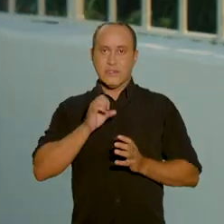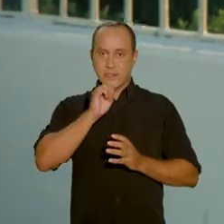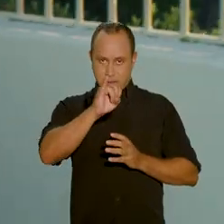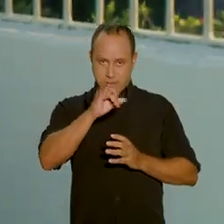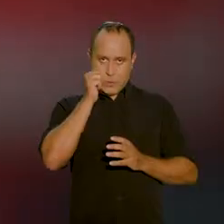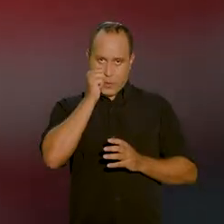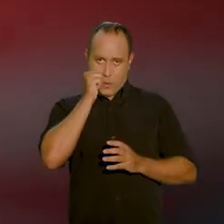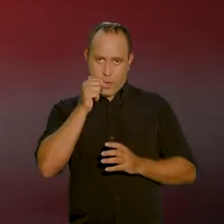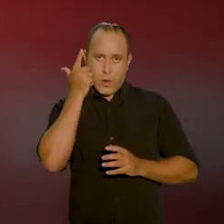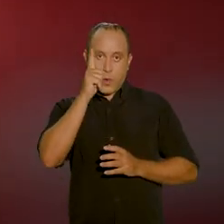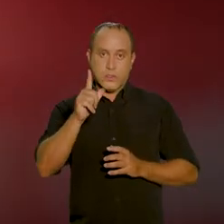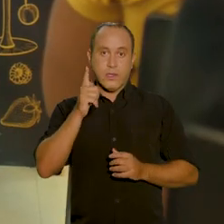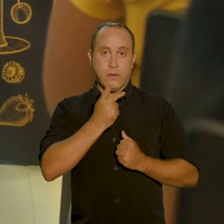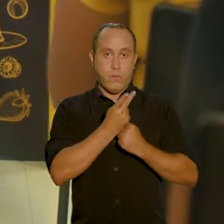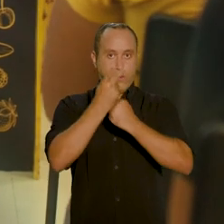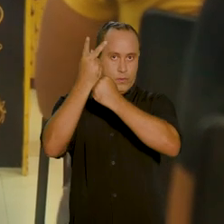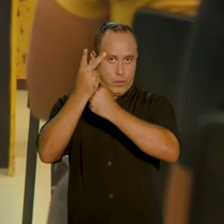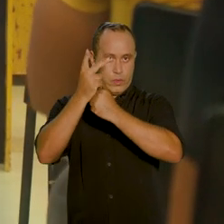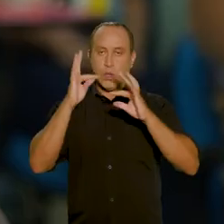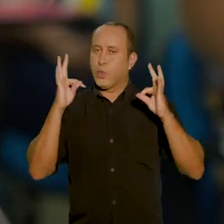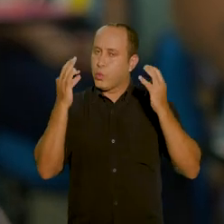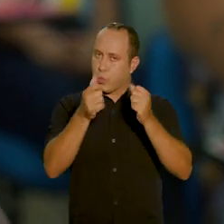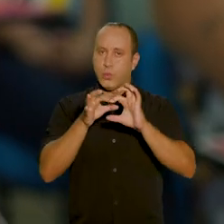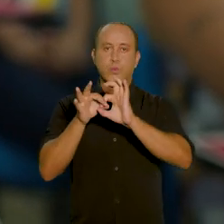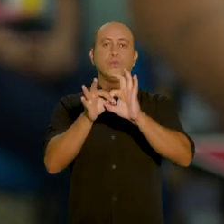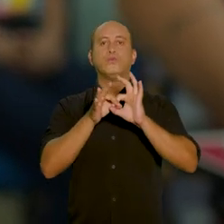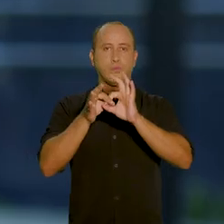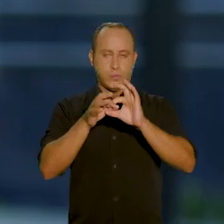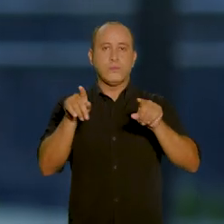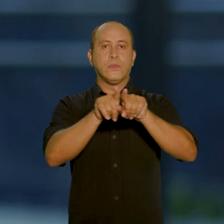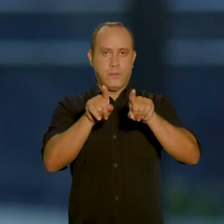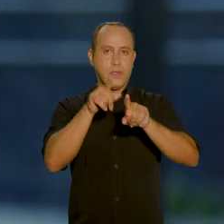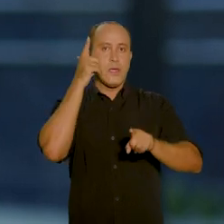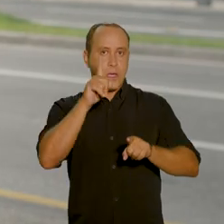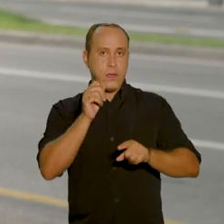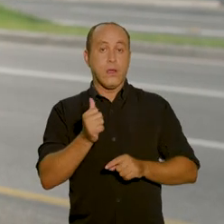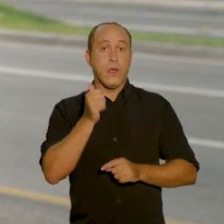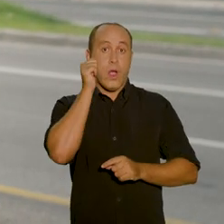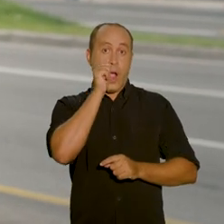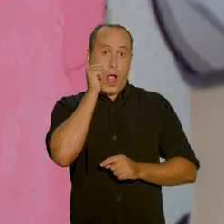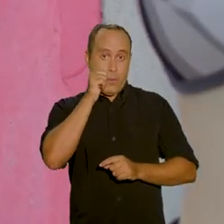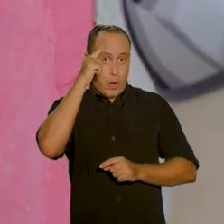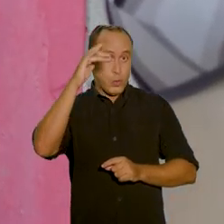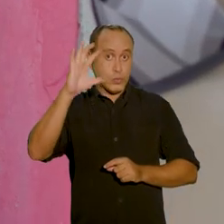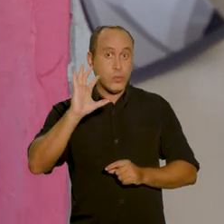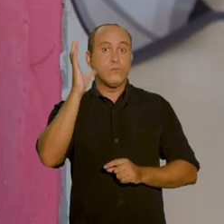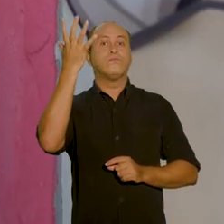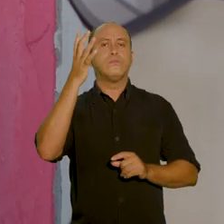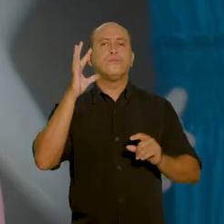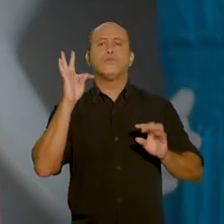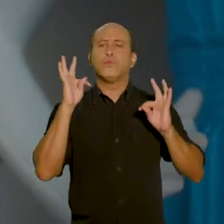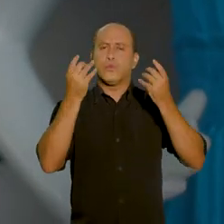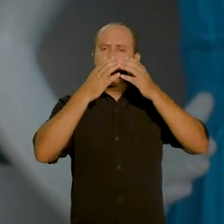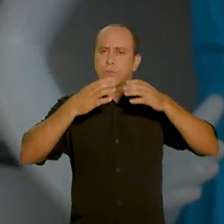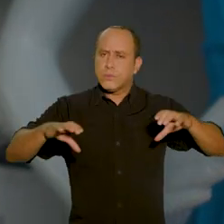Quando uma mulher alcança uma vitória, todo mundo ganha junto. Quando uma mulher realiza um sonho,